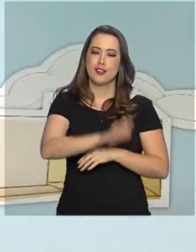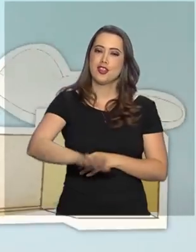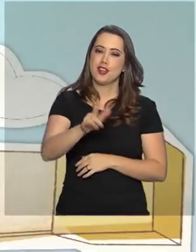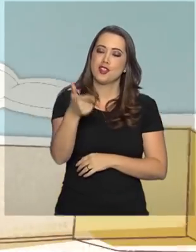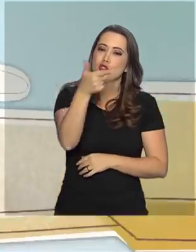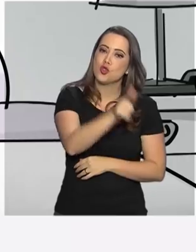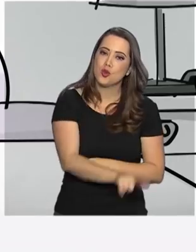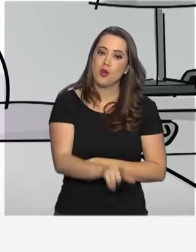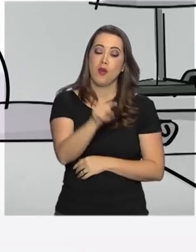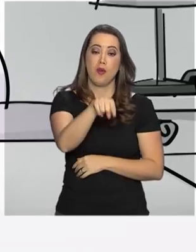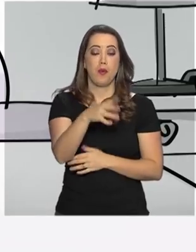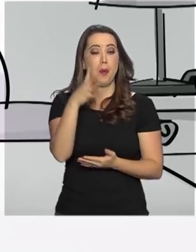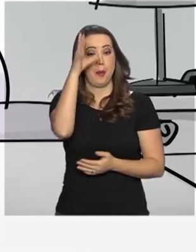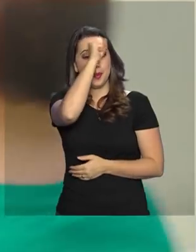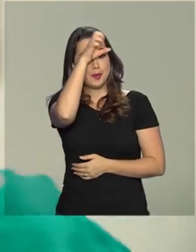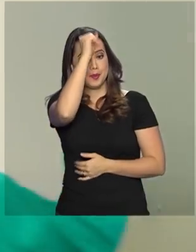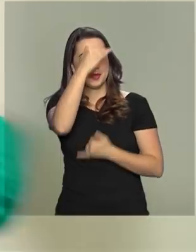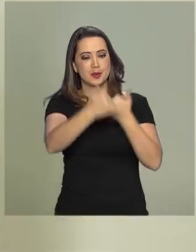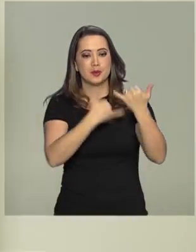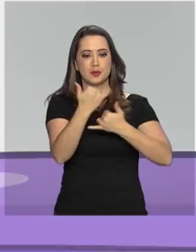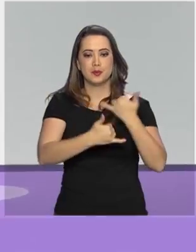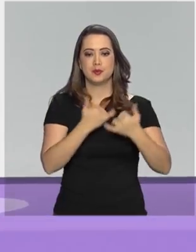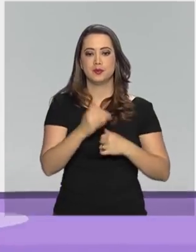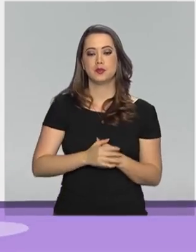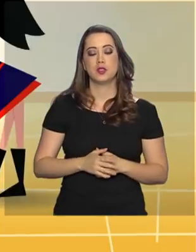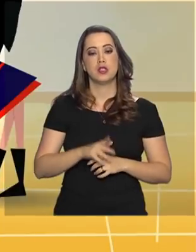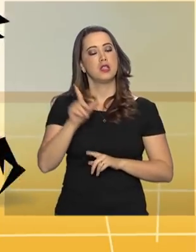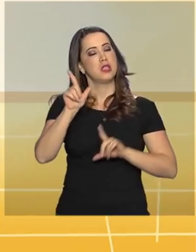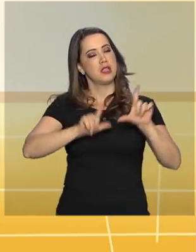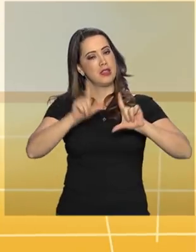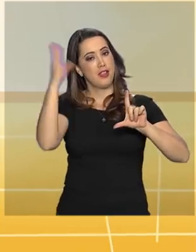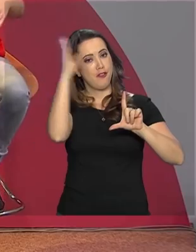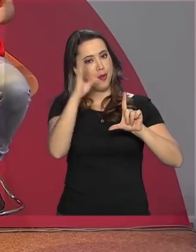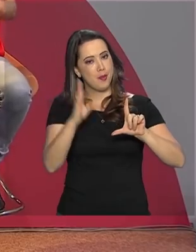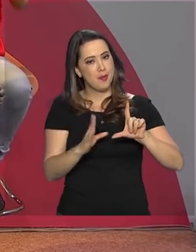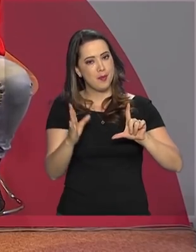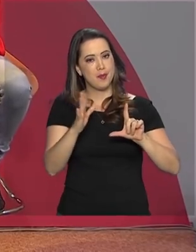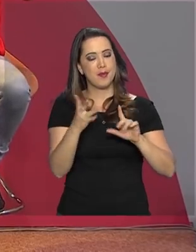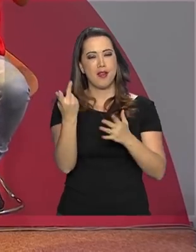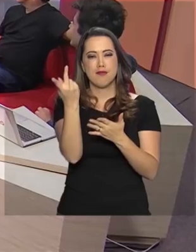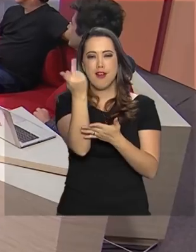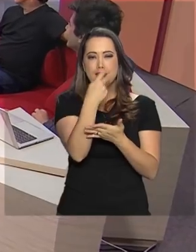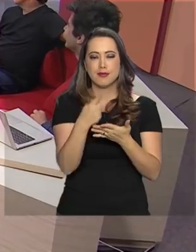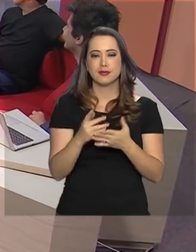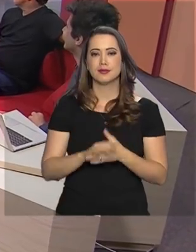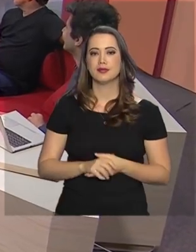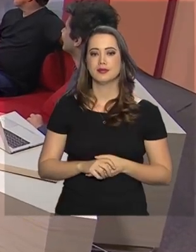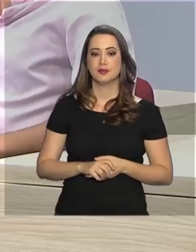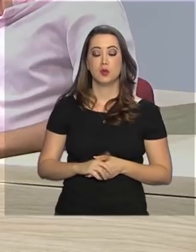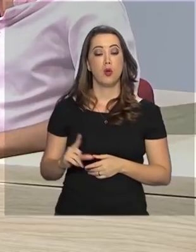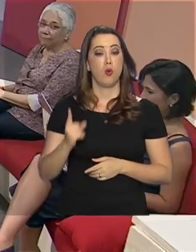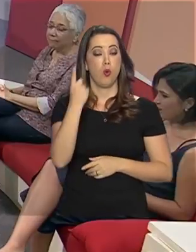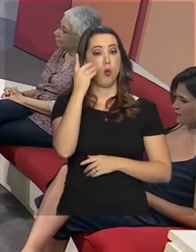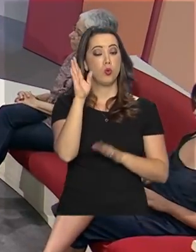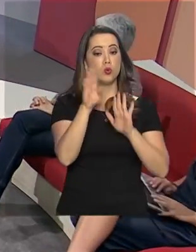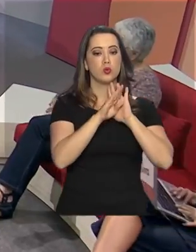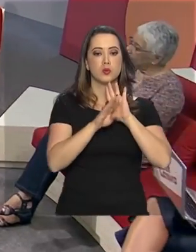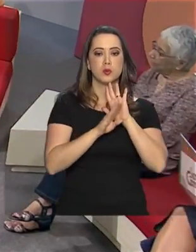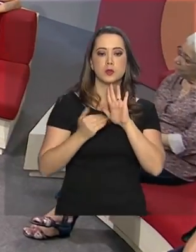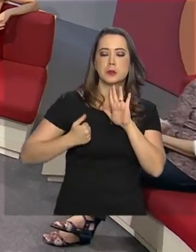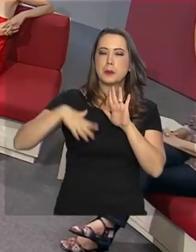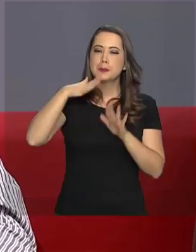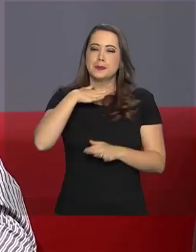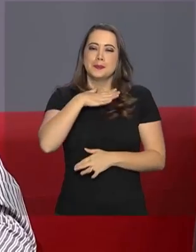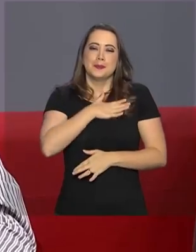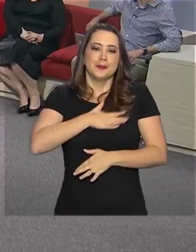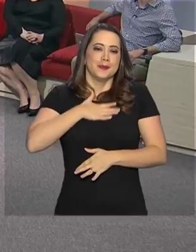de novo. Para aprender e se divertir. TV Brasil Animada. Um dos programas mais